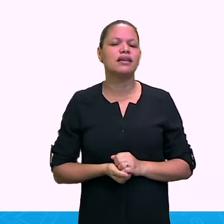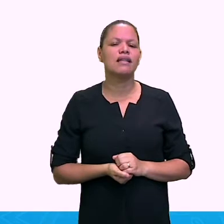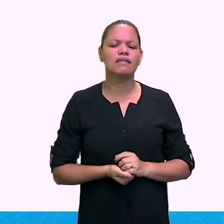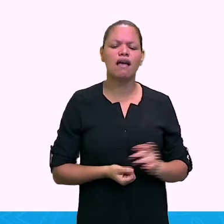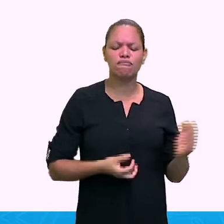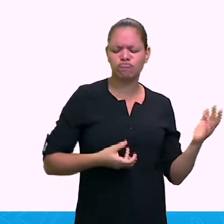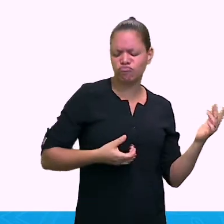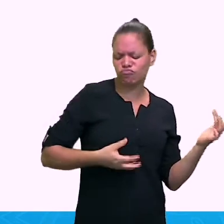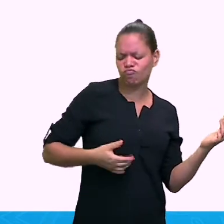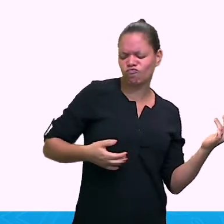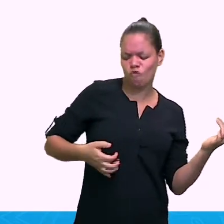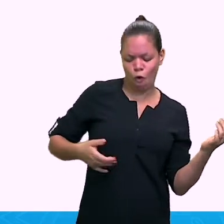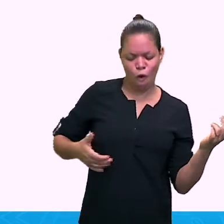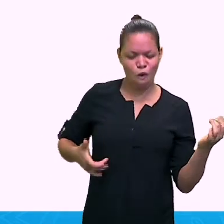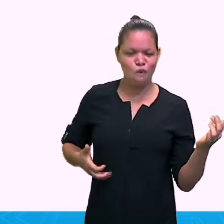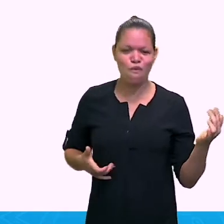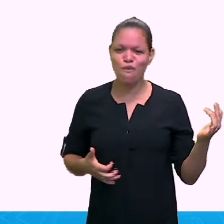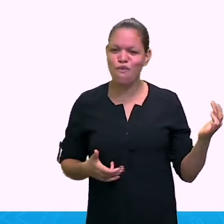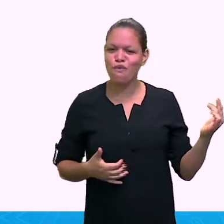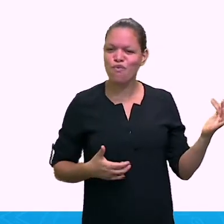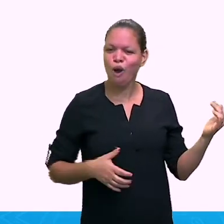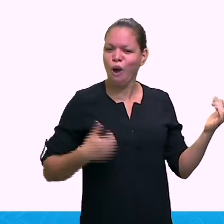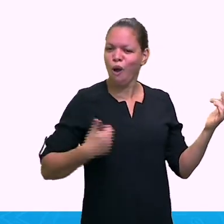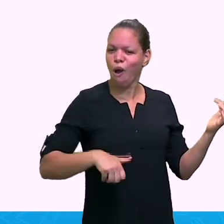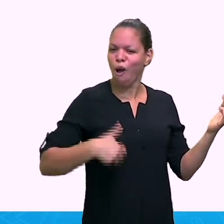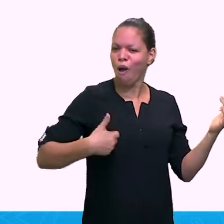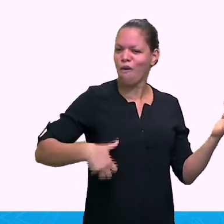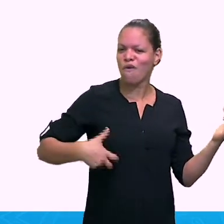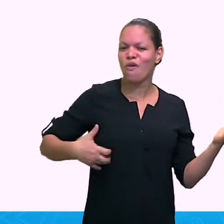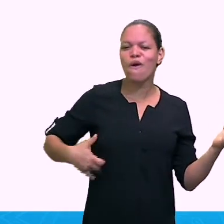Playing guitar, ok?